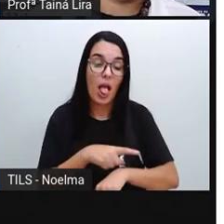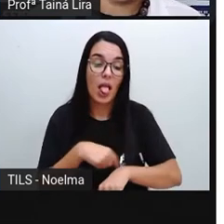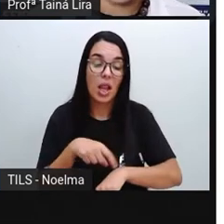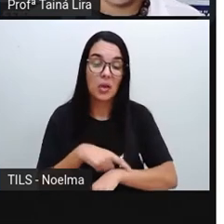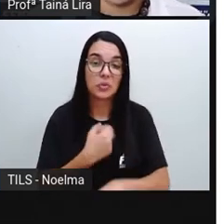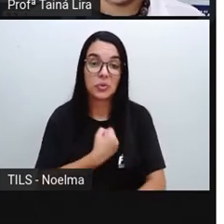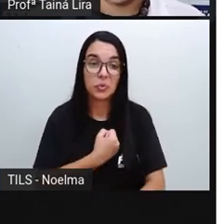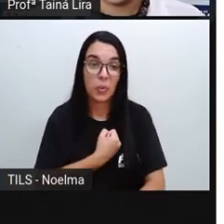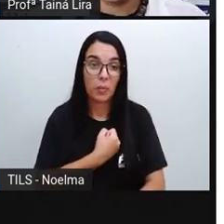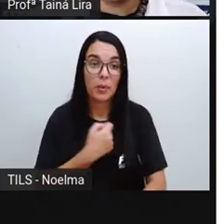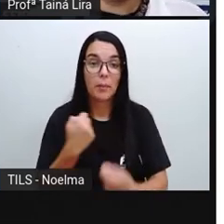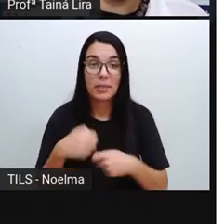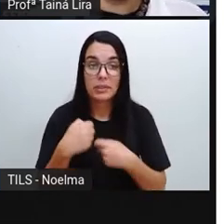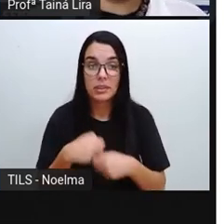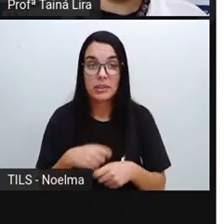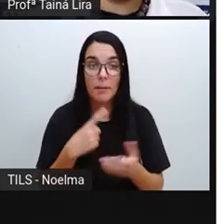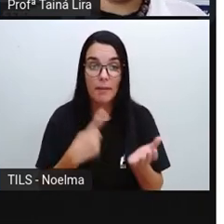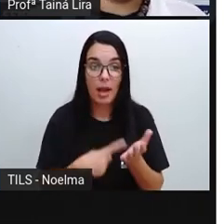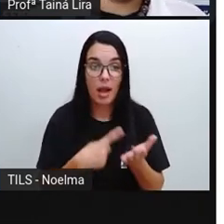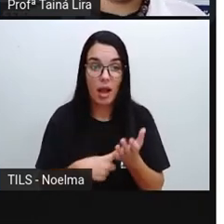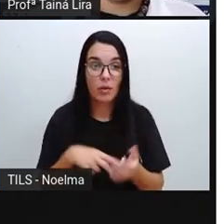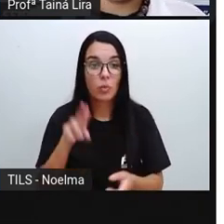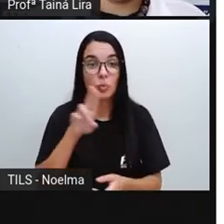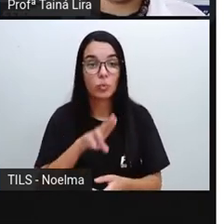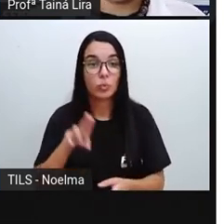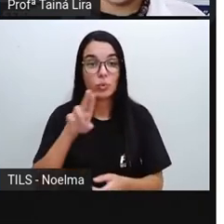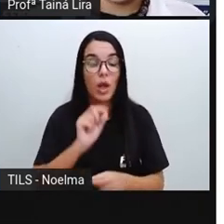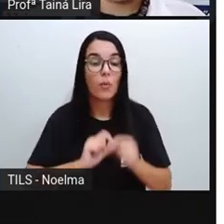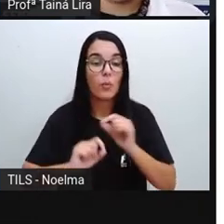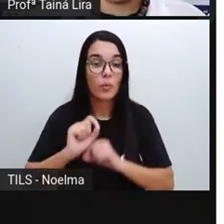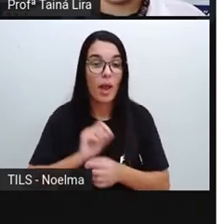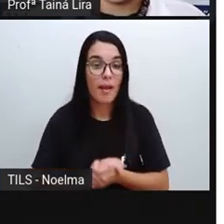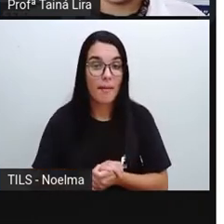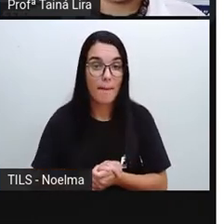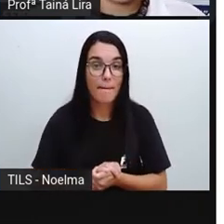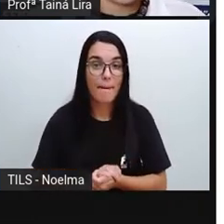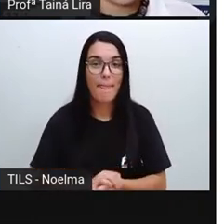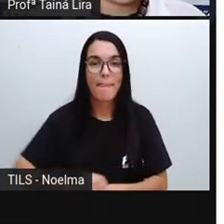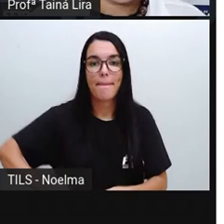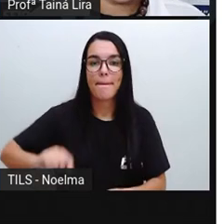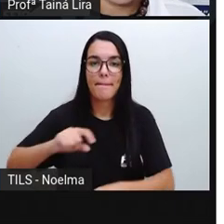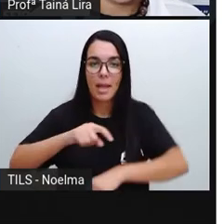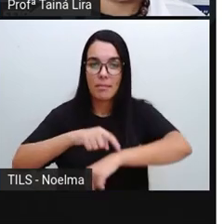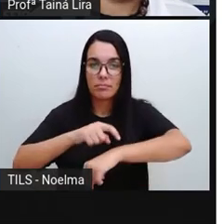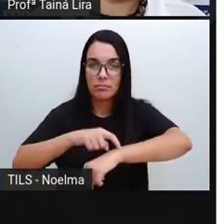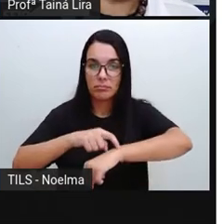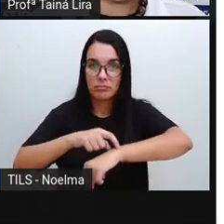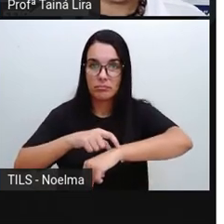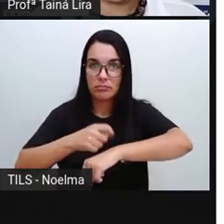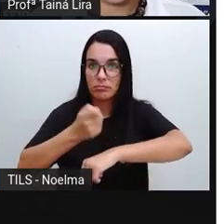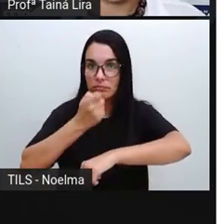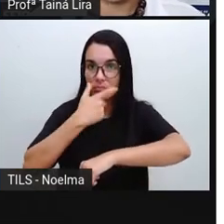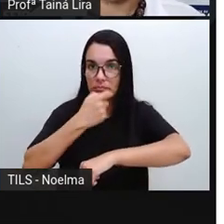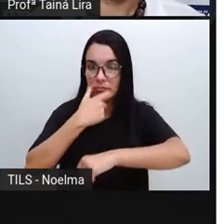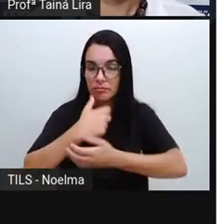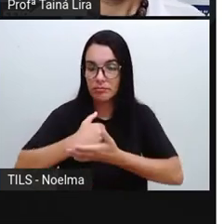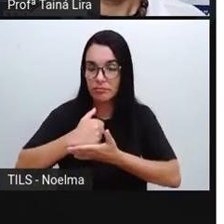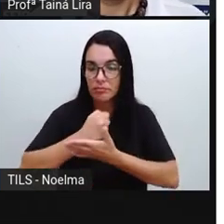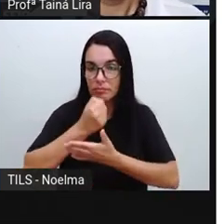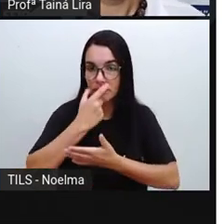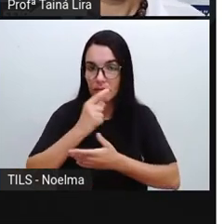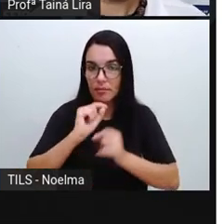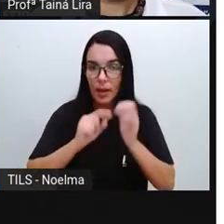marcar ali o tempo. Utilize os relógios digitais com o horário de cada remédio. Então, o primeiro remédio, ó.